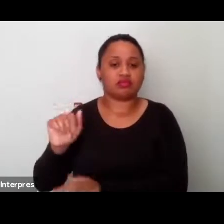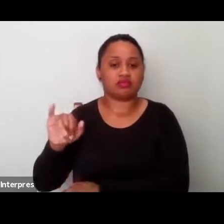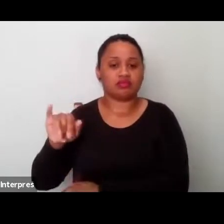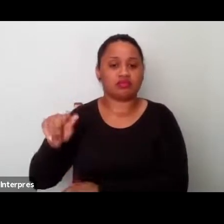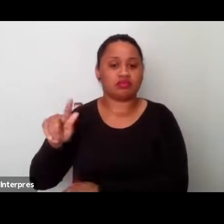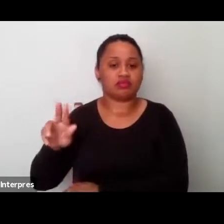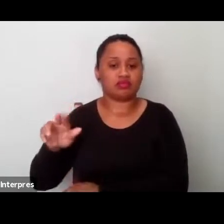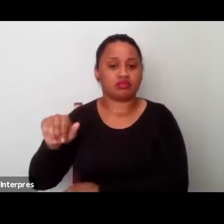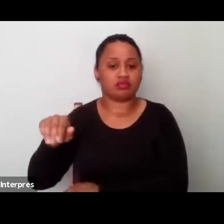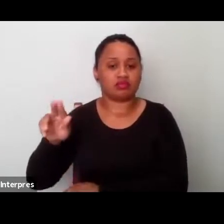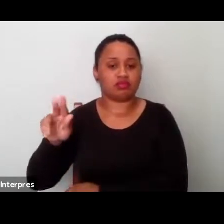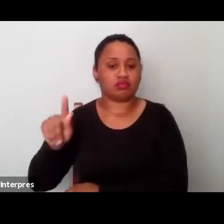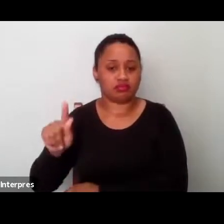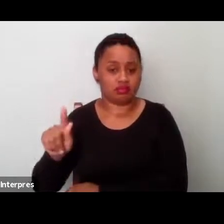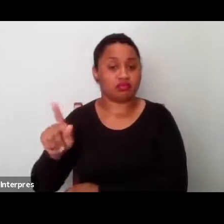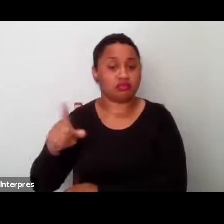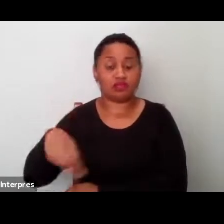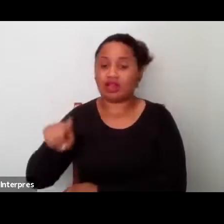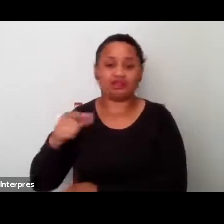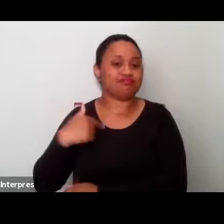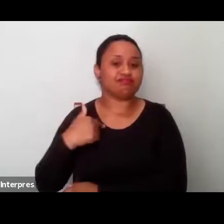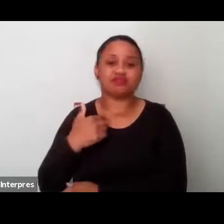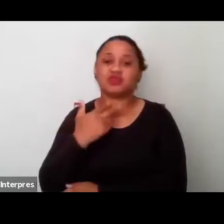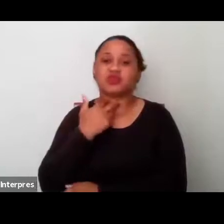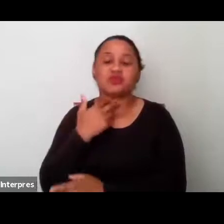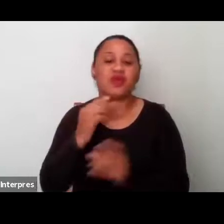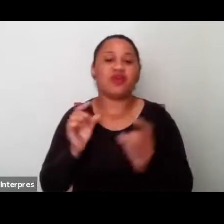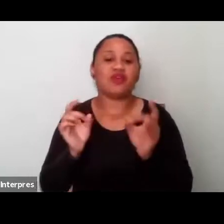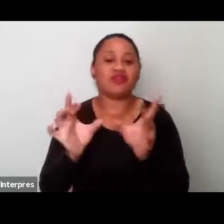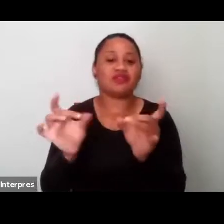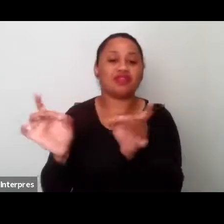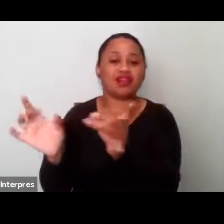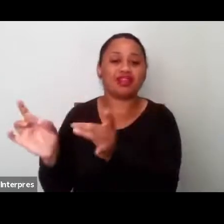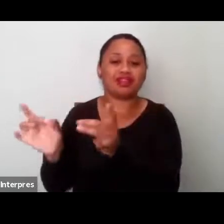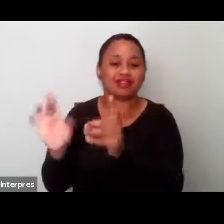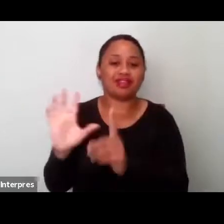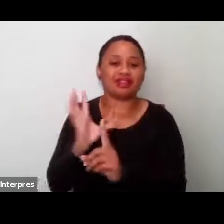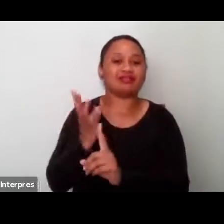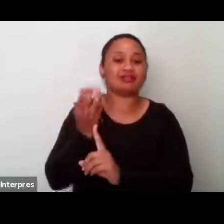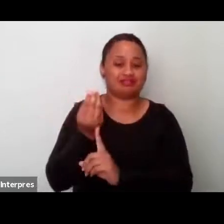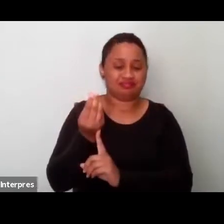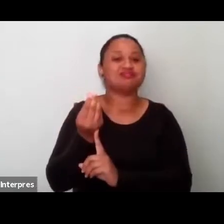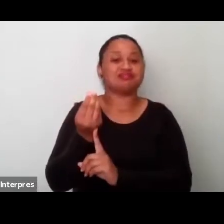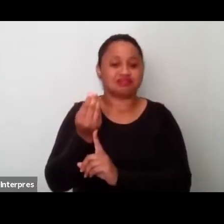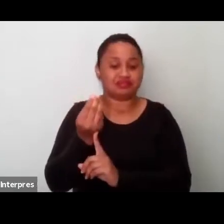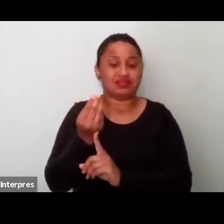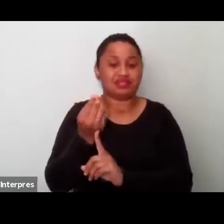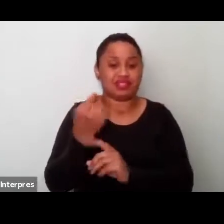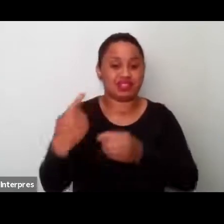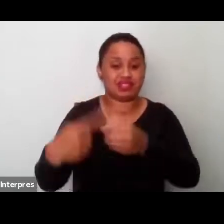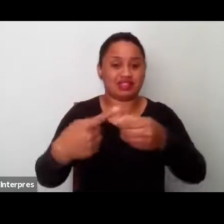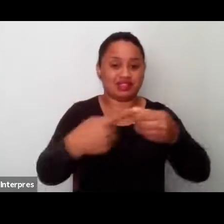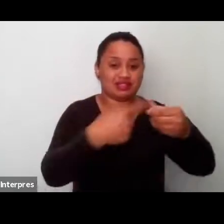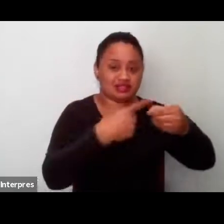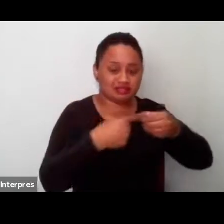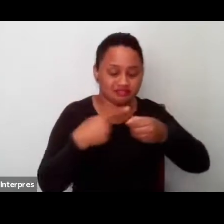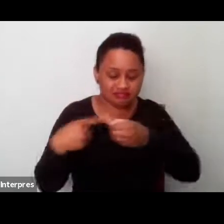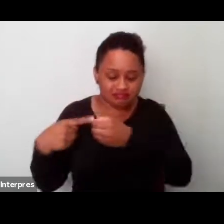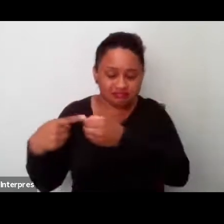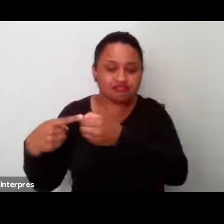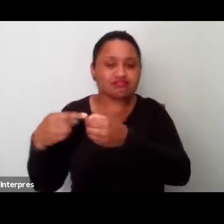eles estão impedidos, então, de vender o seu artesanato nas cidades de Santa Catarina e